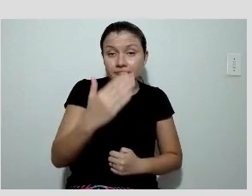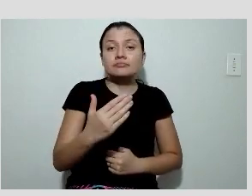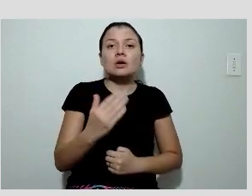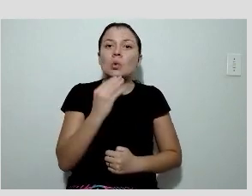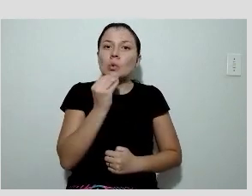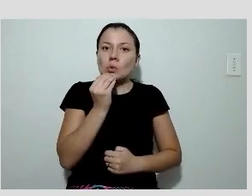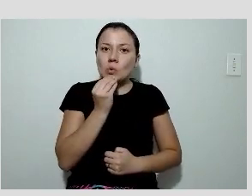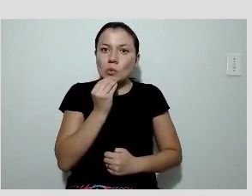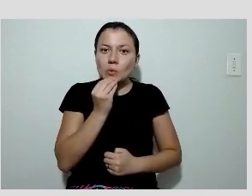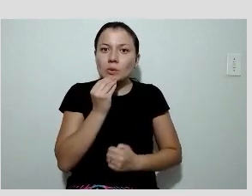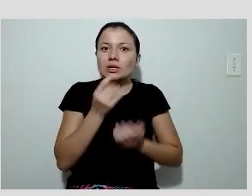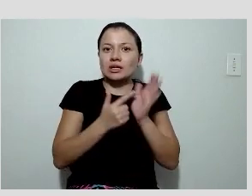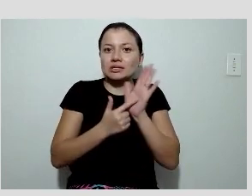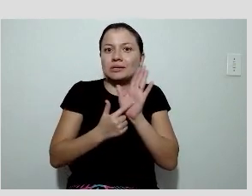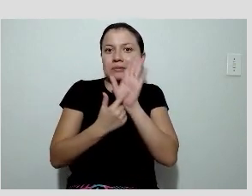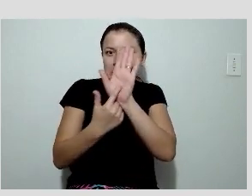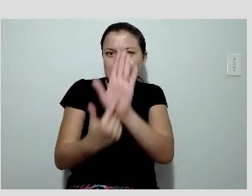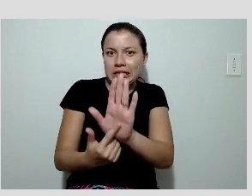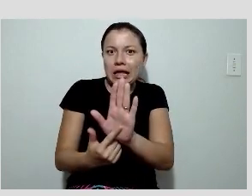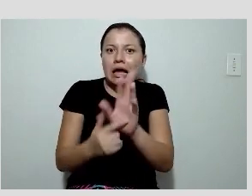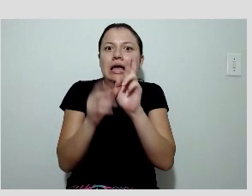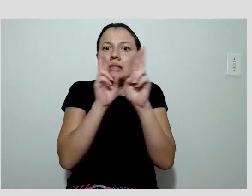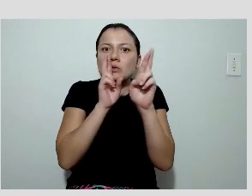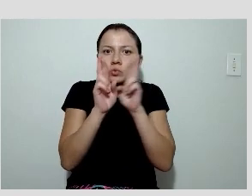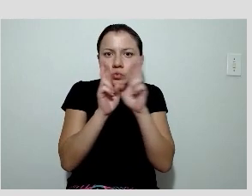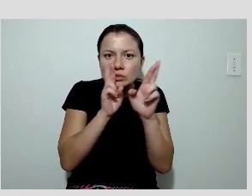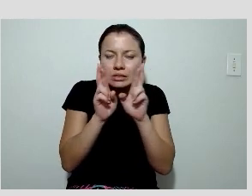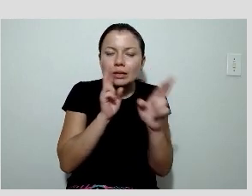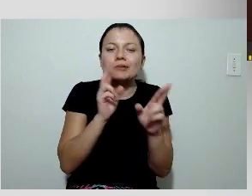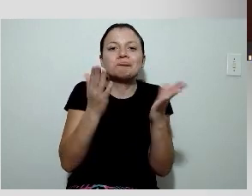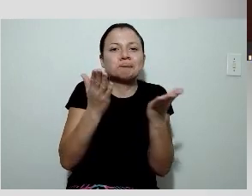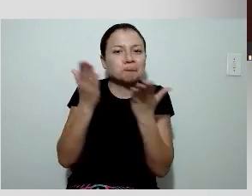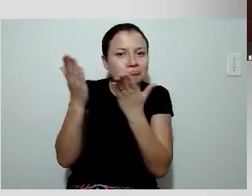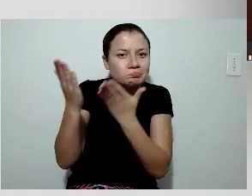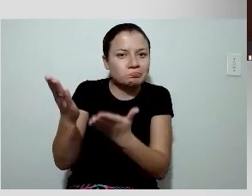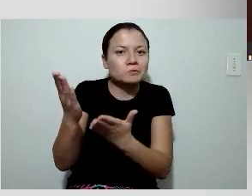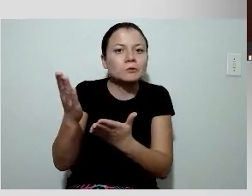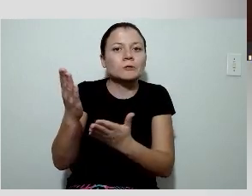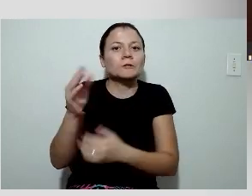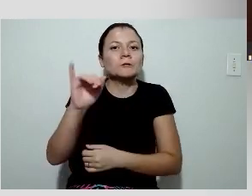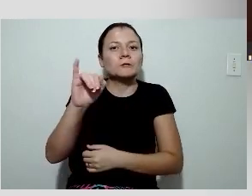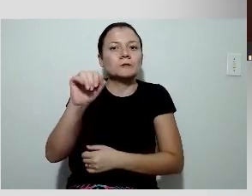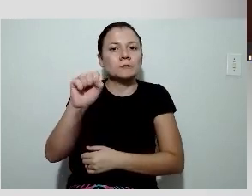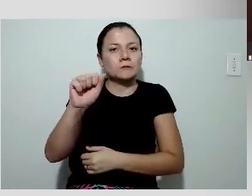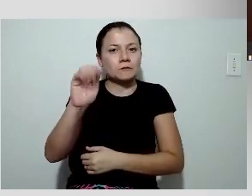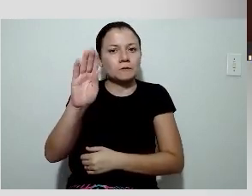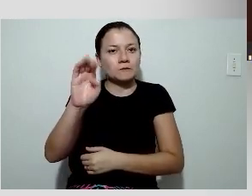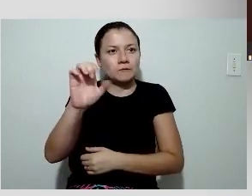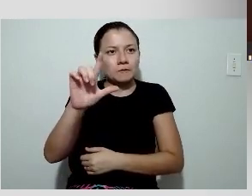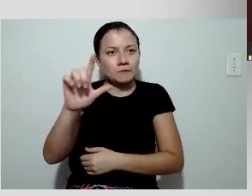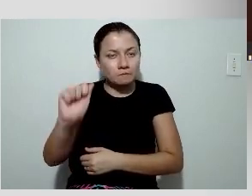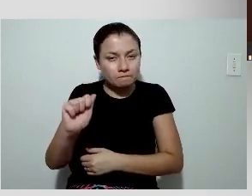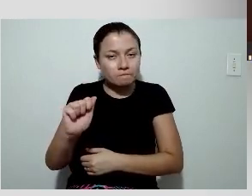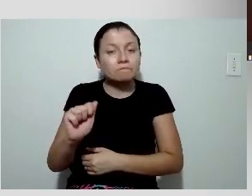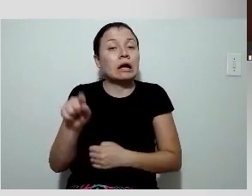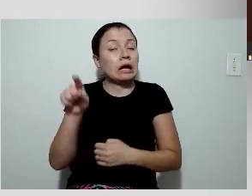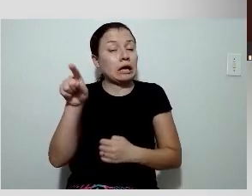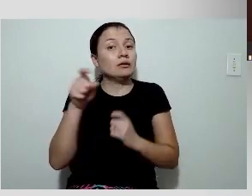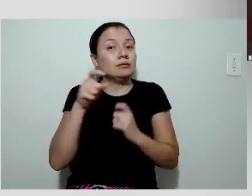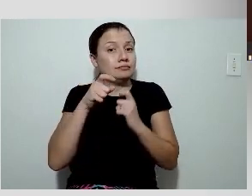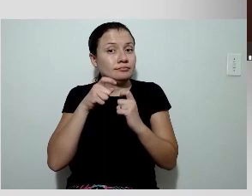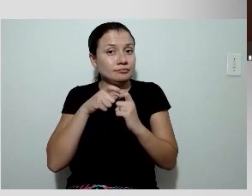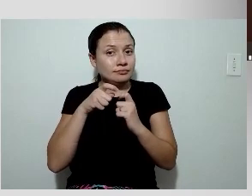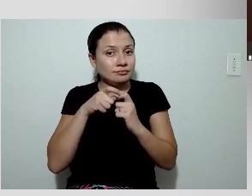oportunidade de apresentar esses resultados e passo de imediato a palavra para a doutora Isabela Palazza, na médica rotina